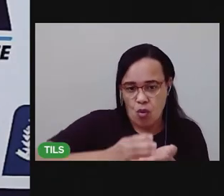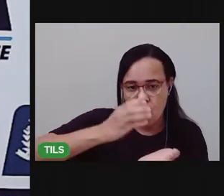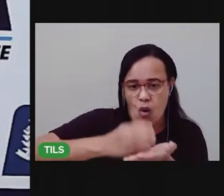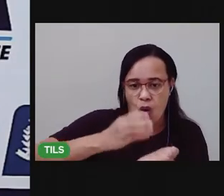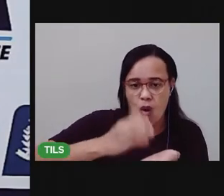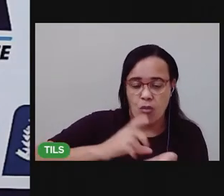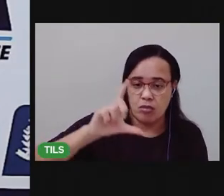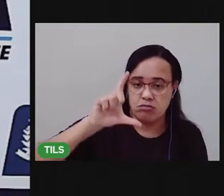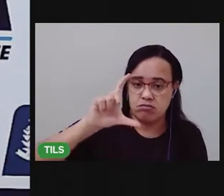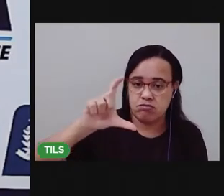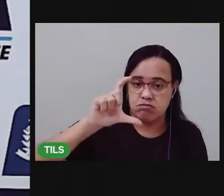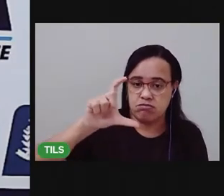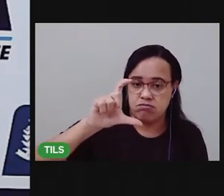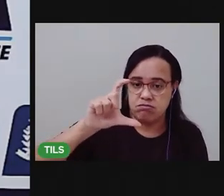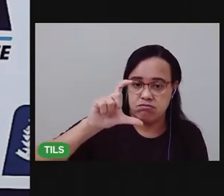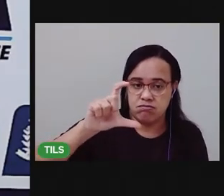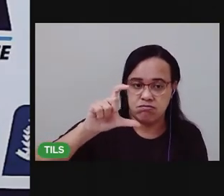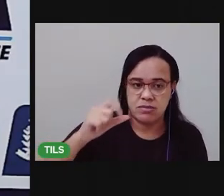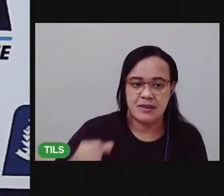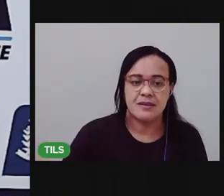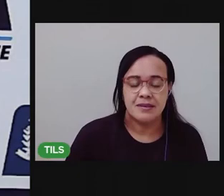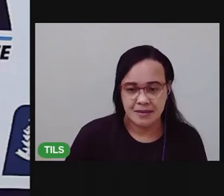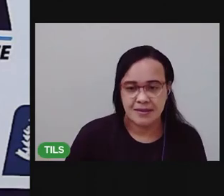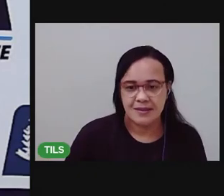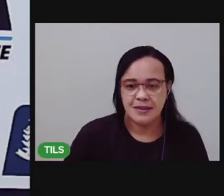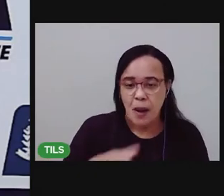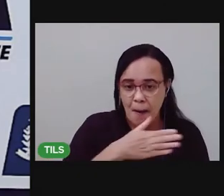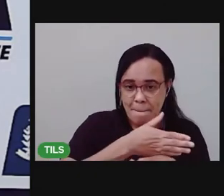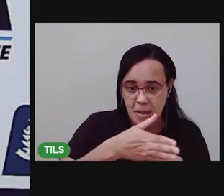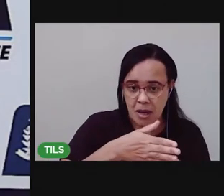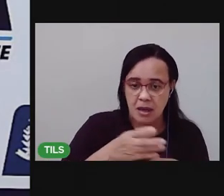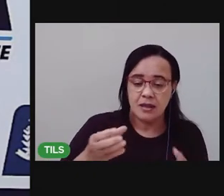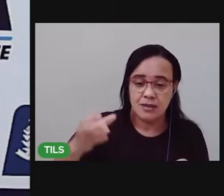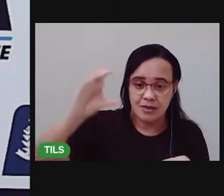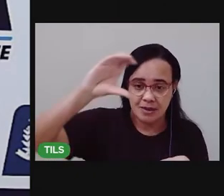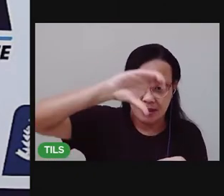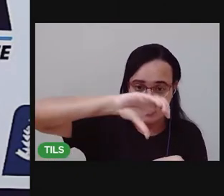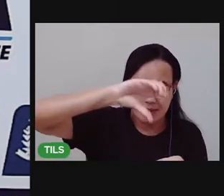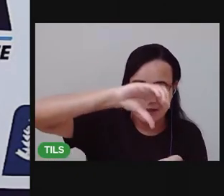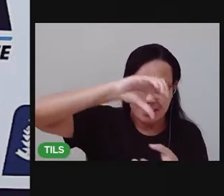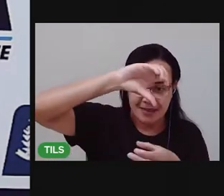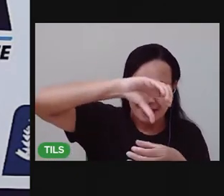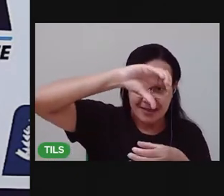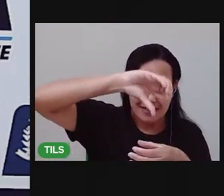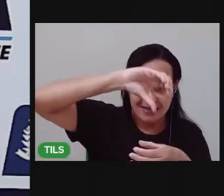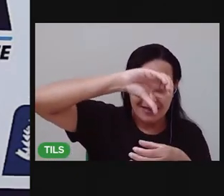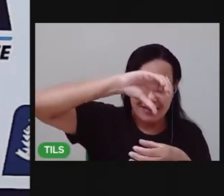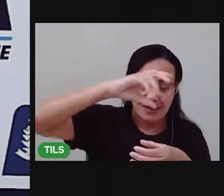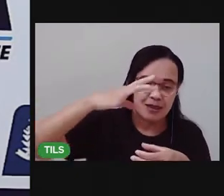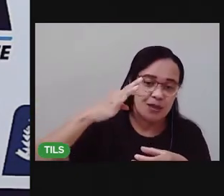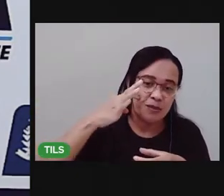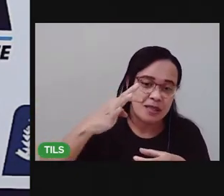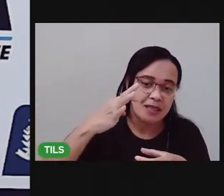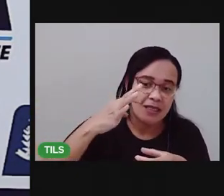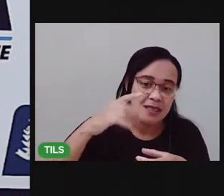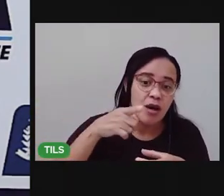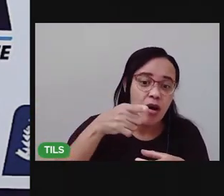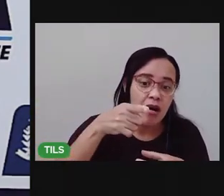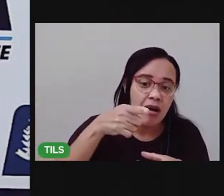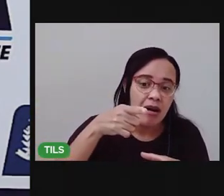borbulhar muito já tá aberto aqui o bicarbonato eu vou colocar um pouquinho aqui dentro preste atenção no que vai acontecer